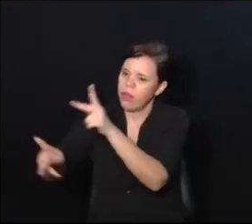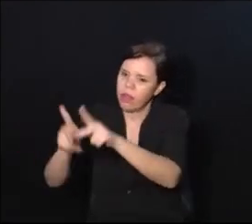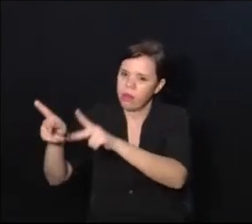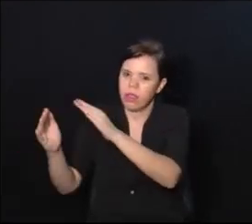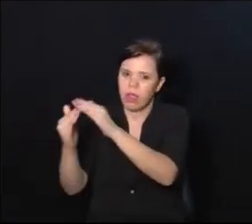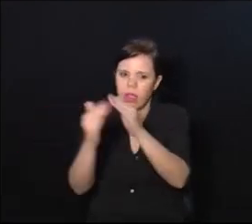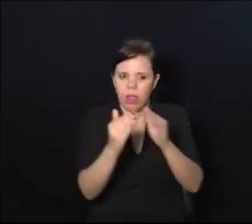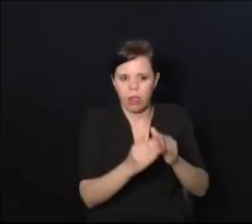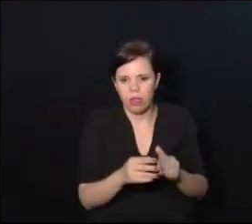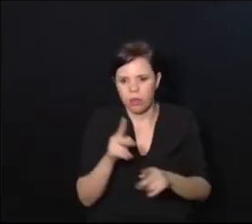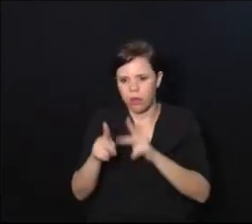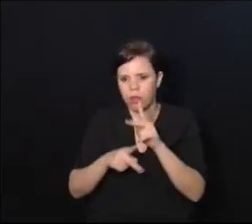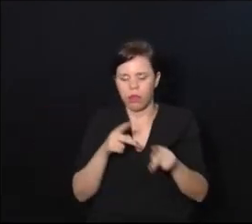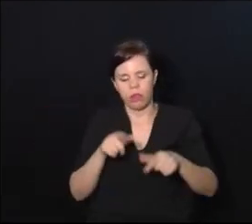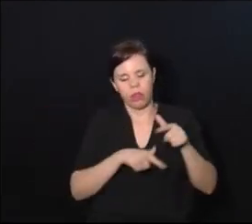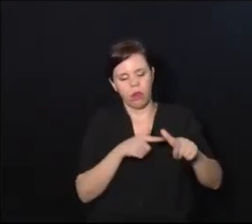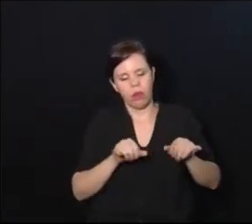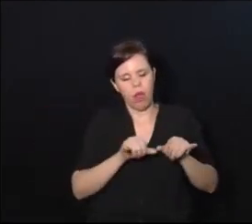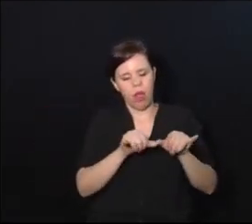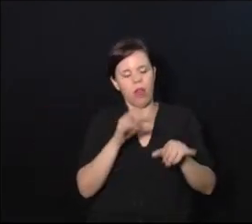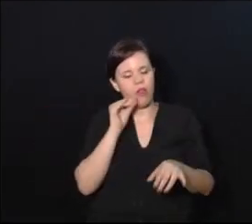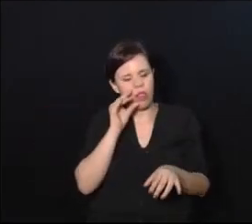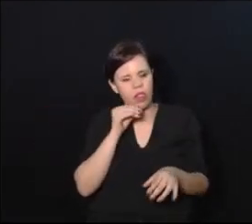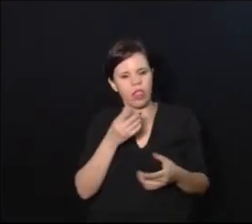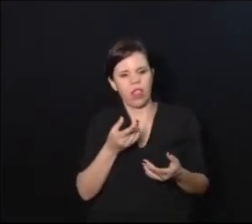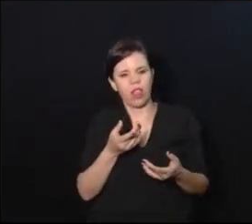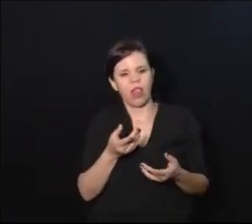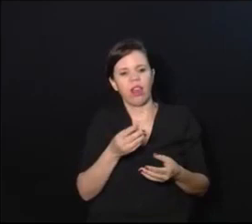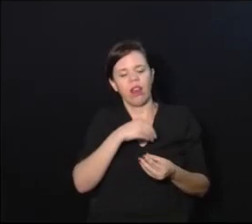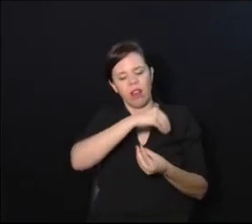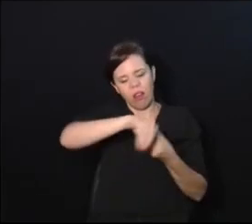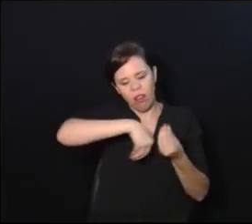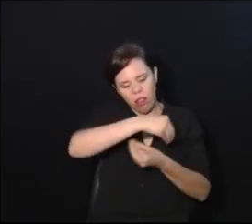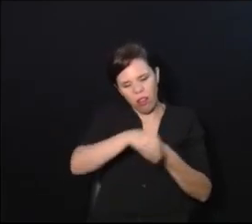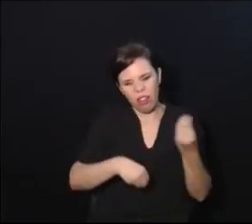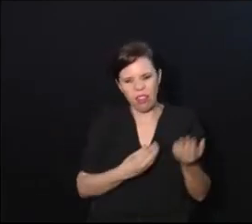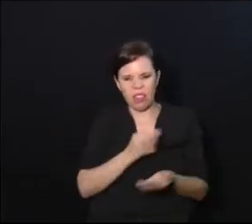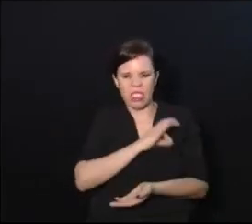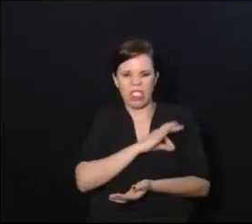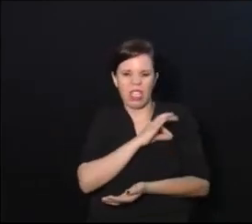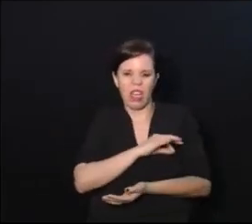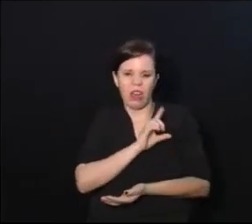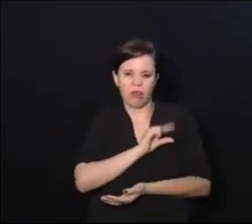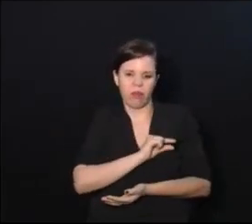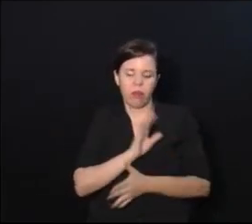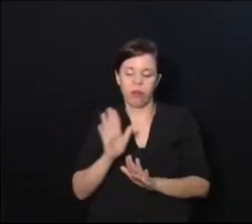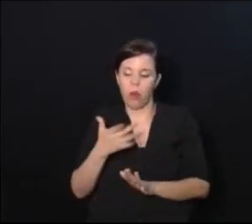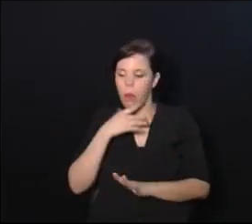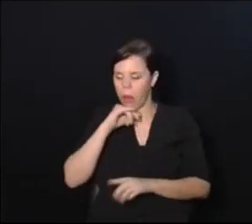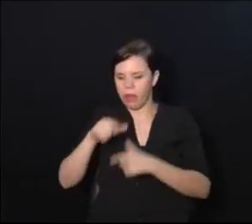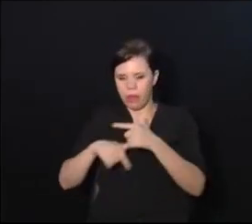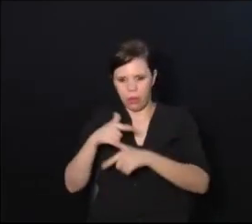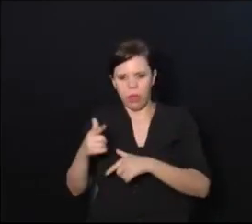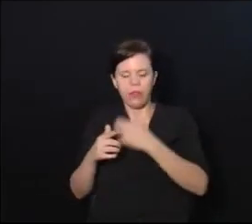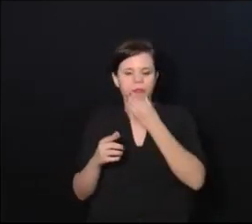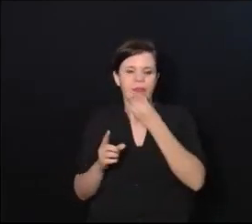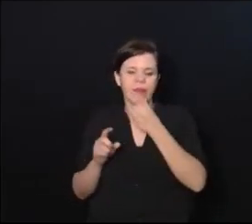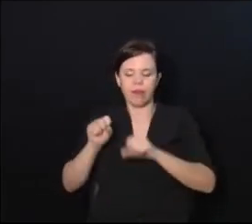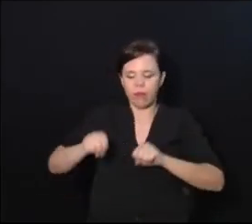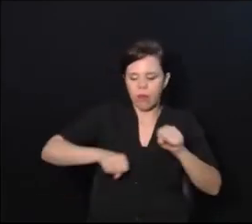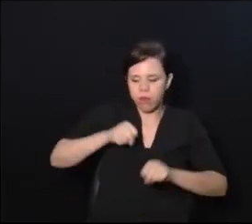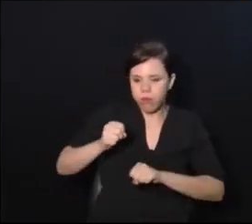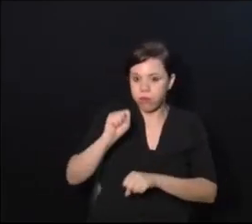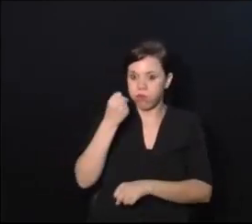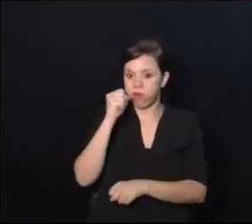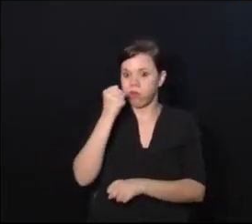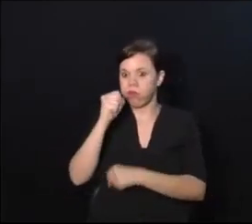que salário de repositor de supermercado, de embalador e tal, é no máximo salário mínimo. Meu pai passa oito